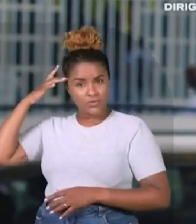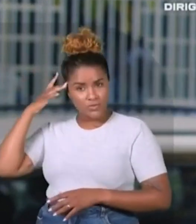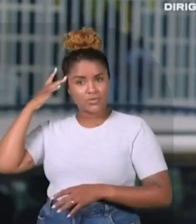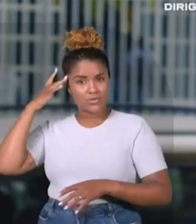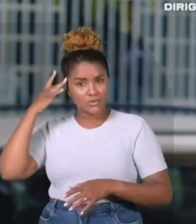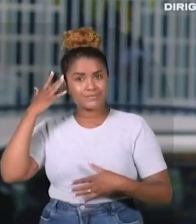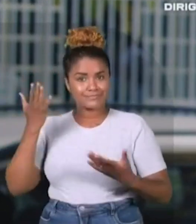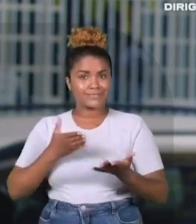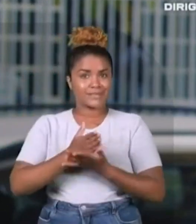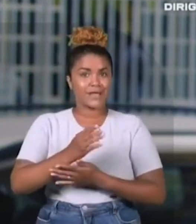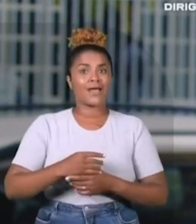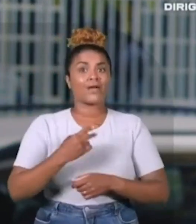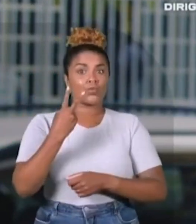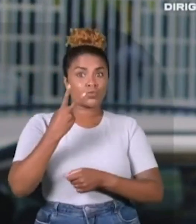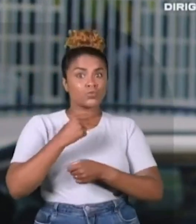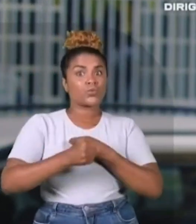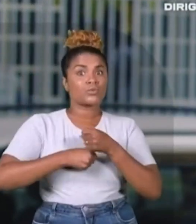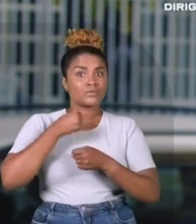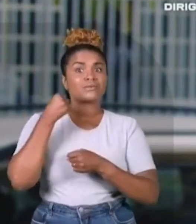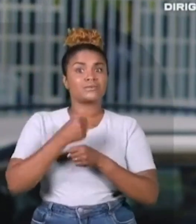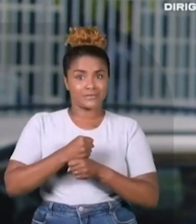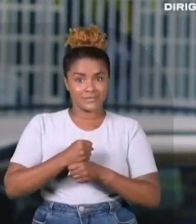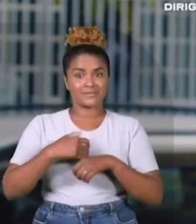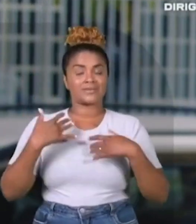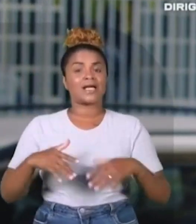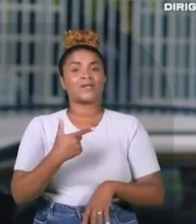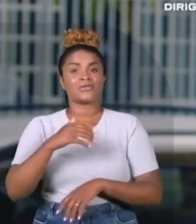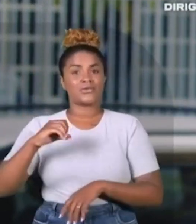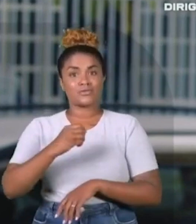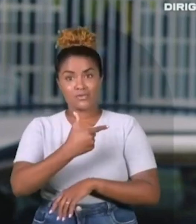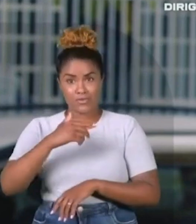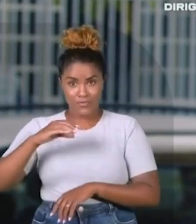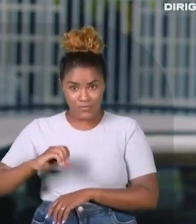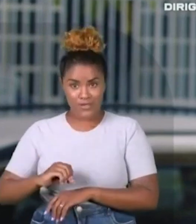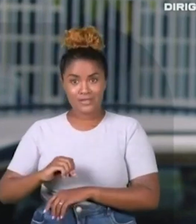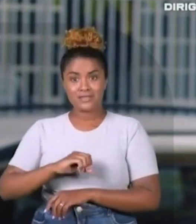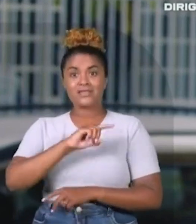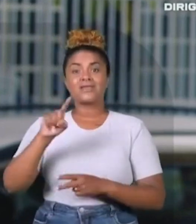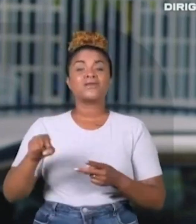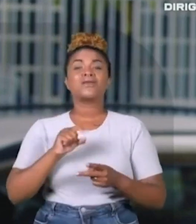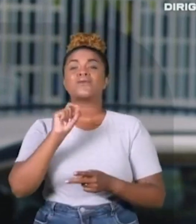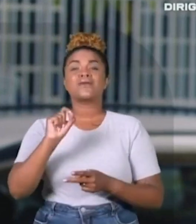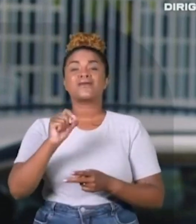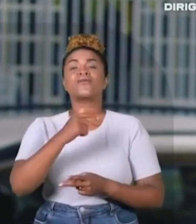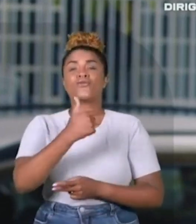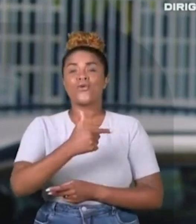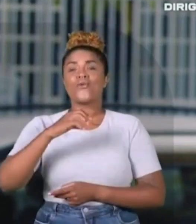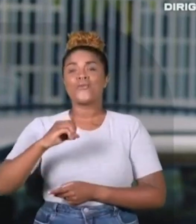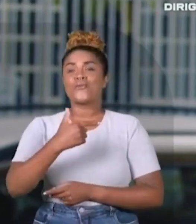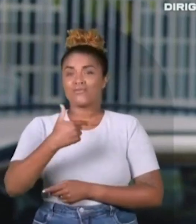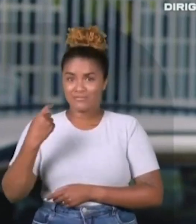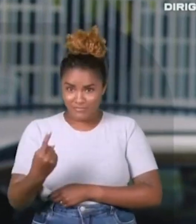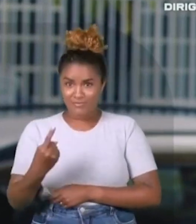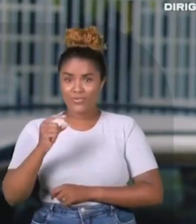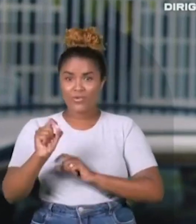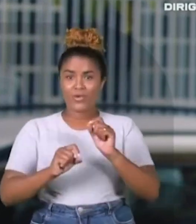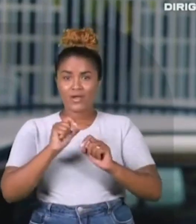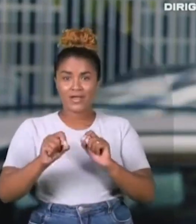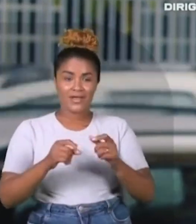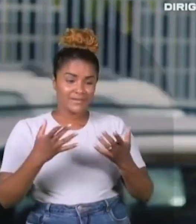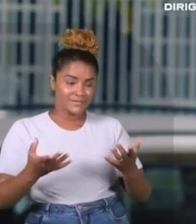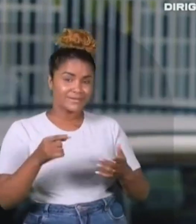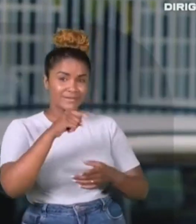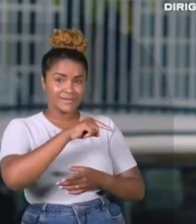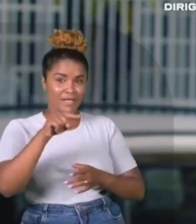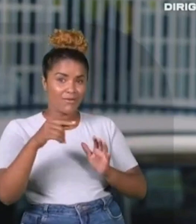forma automática, por dois anos consecutivos, 2020 e 2021, os índices do IDEB só